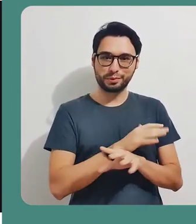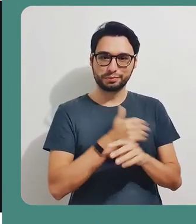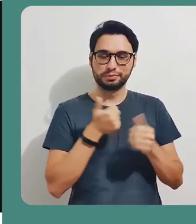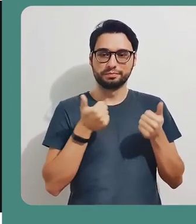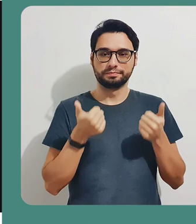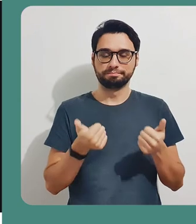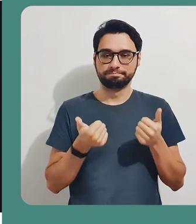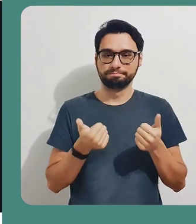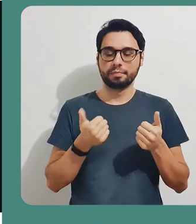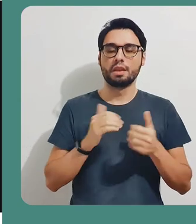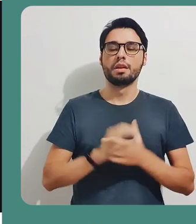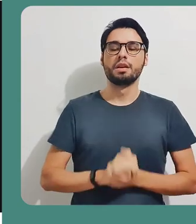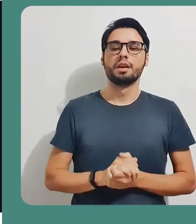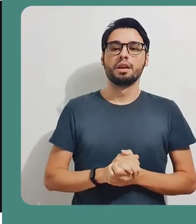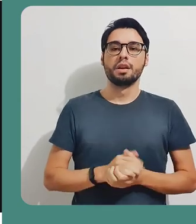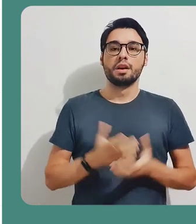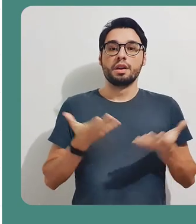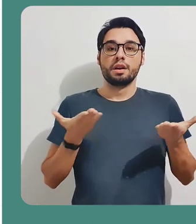e-mail informando isso.